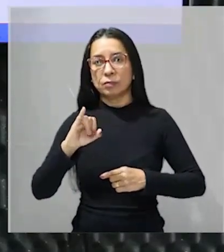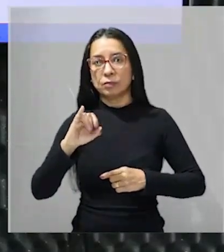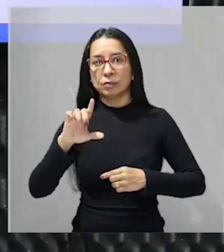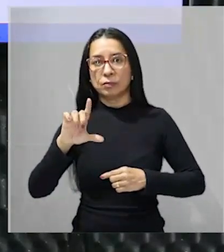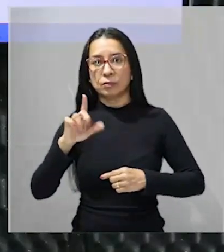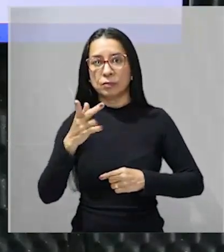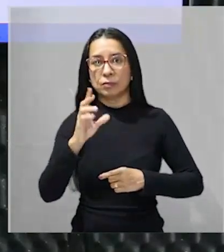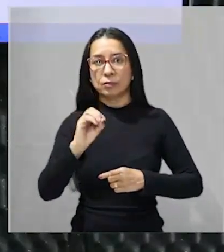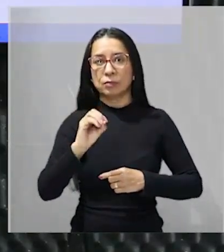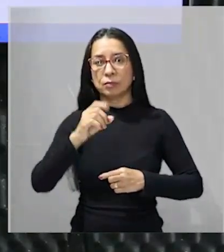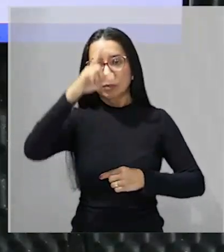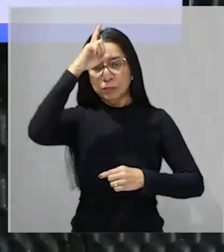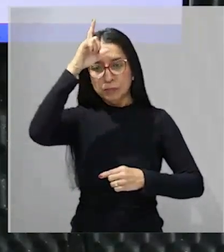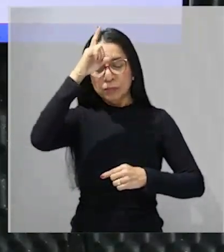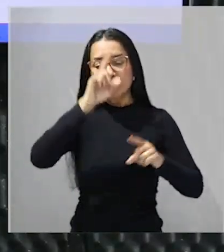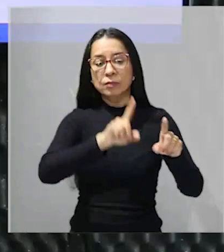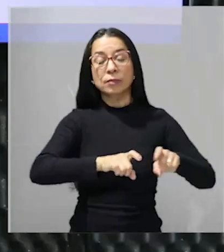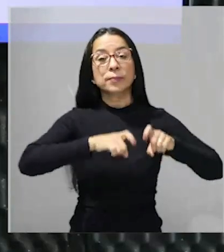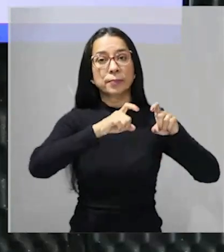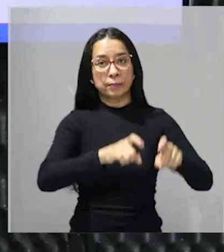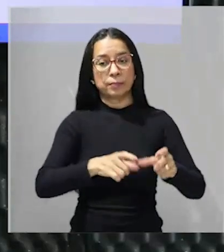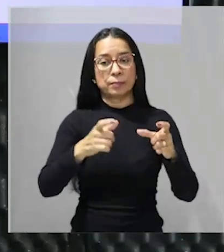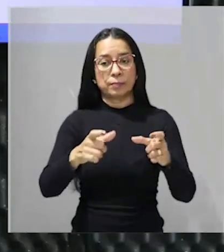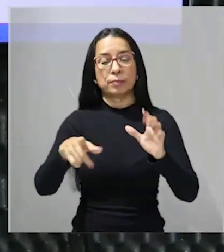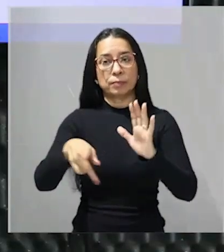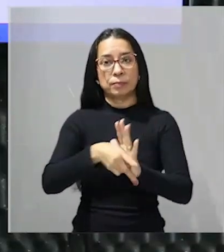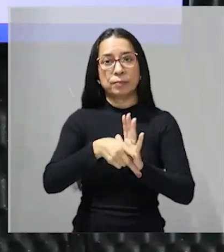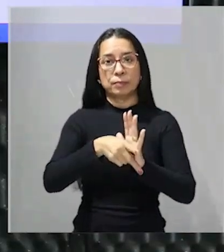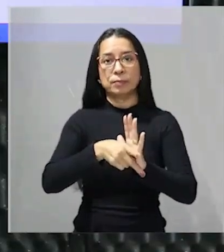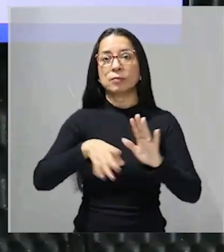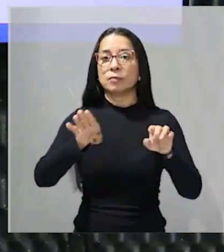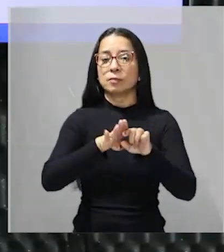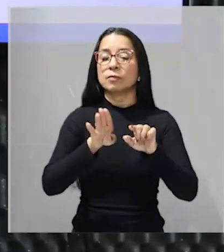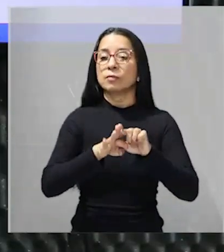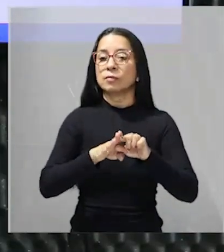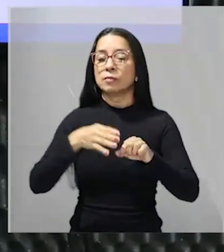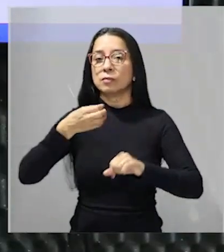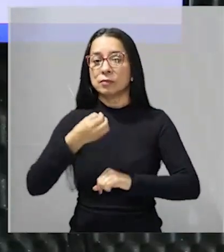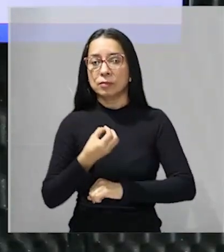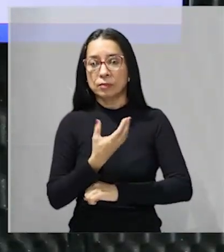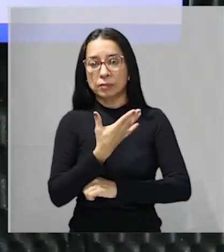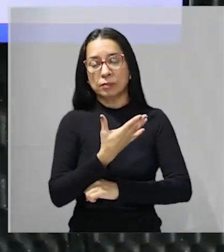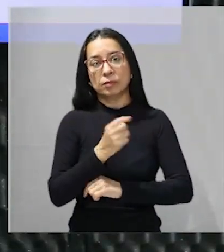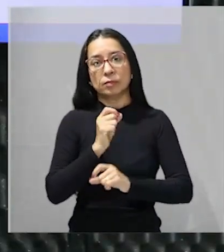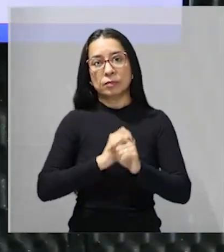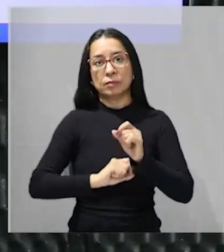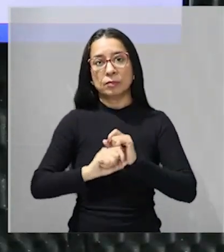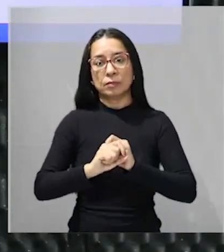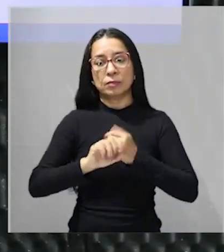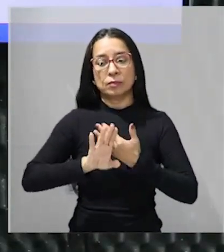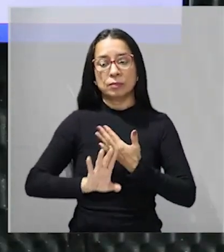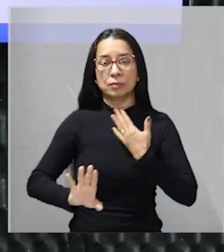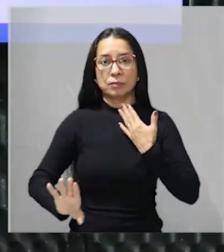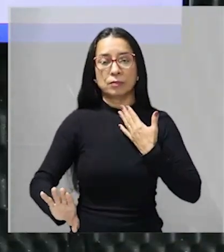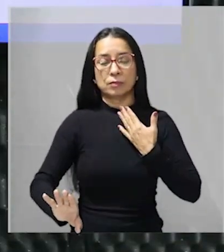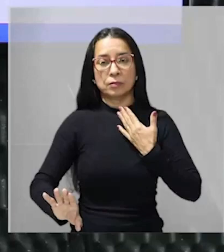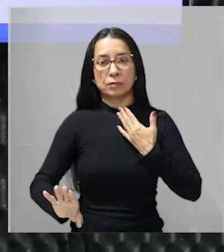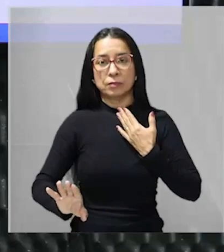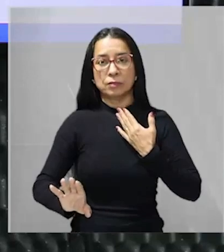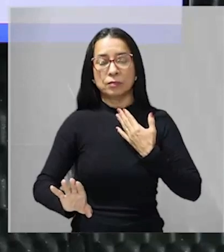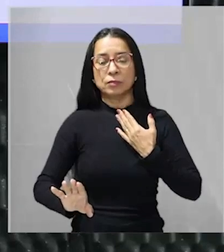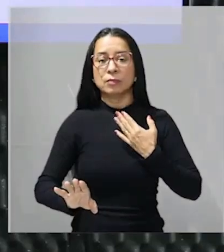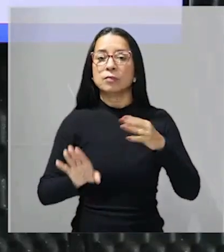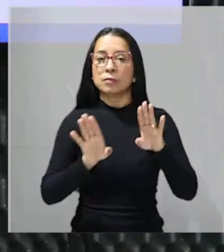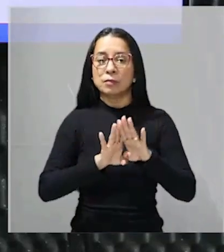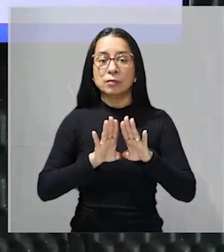político o líder rural local isso também favorece evidentemente essa fragmentação sem